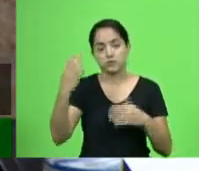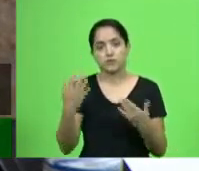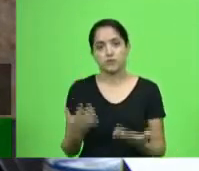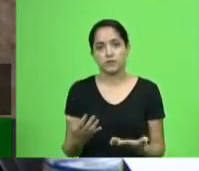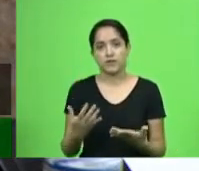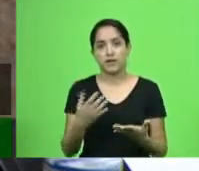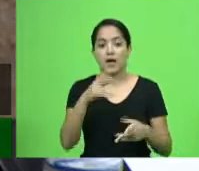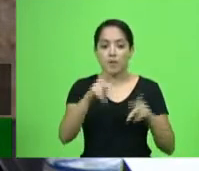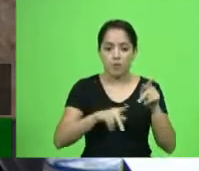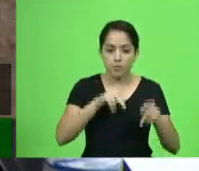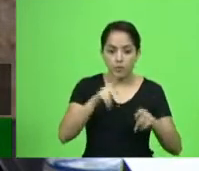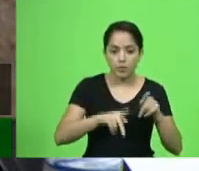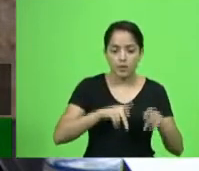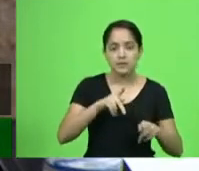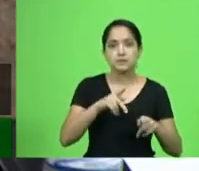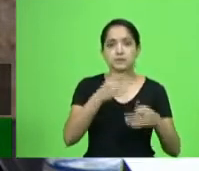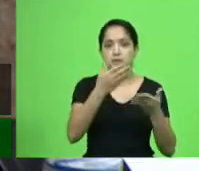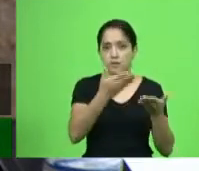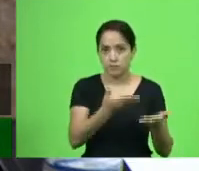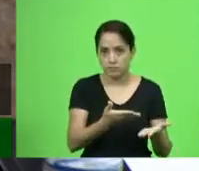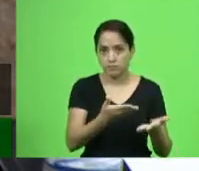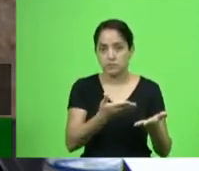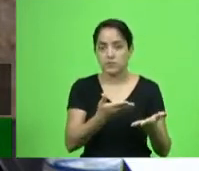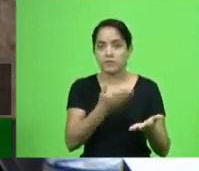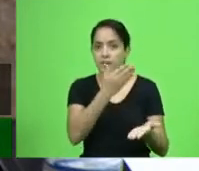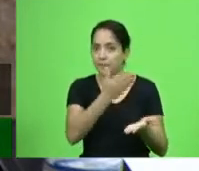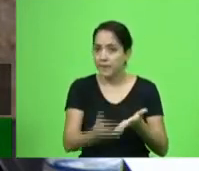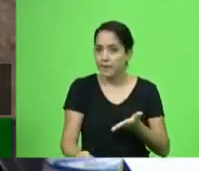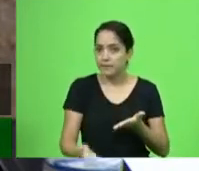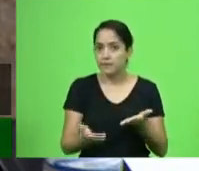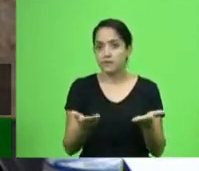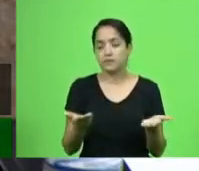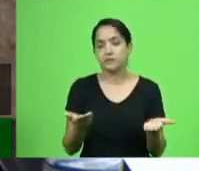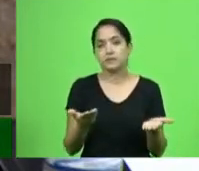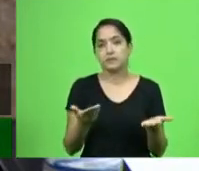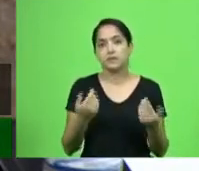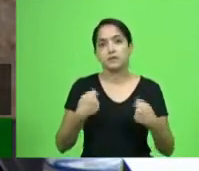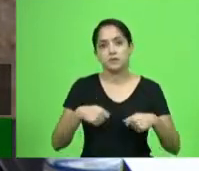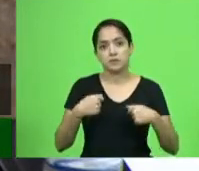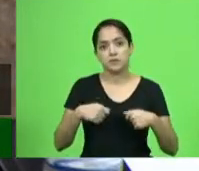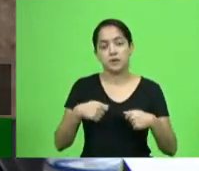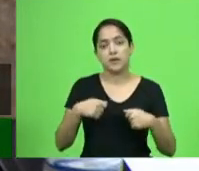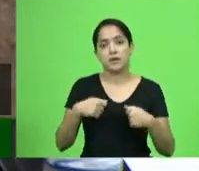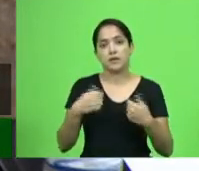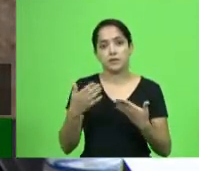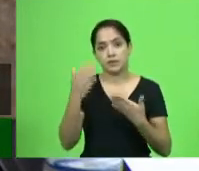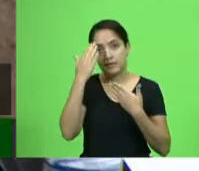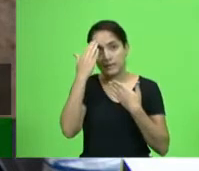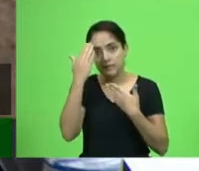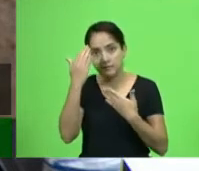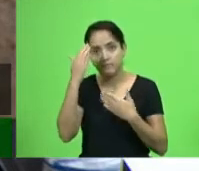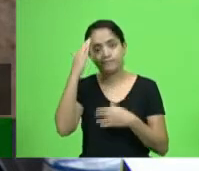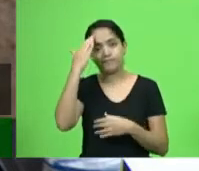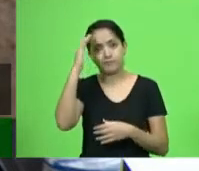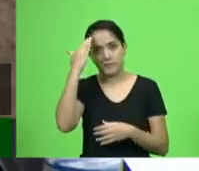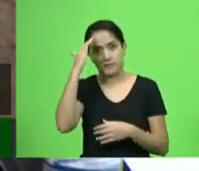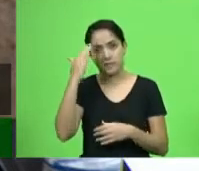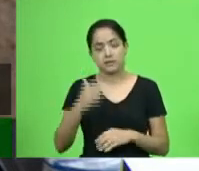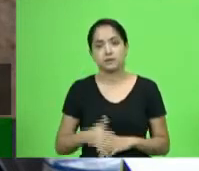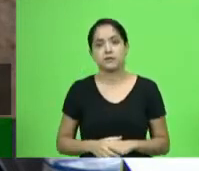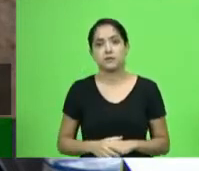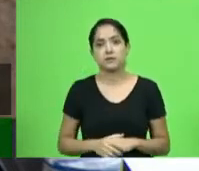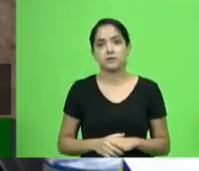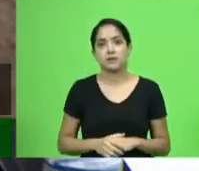catarinense que vai ficar sem a SAMU. Esperamos a compreensão do secretário para que ele possa fazer essa visita à